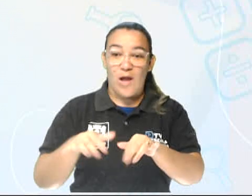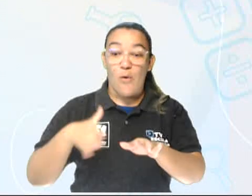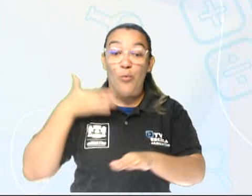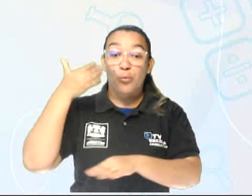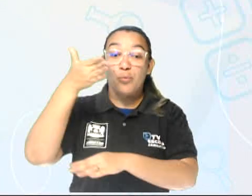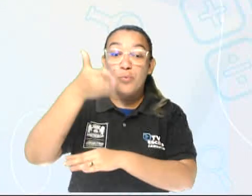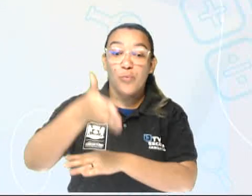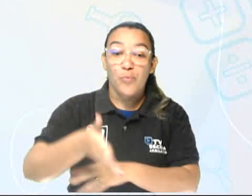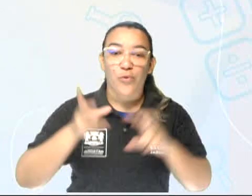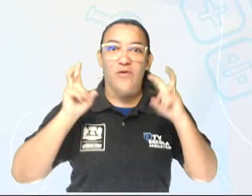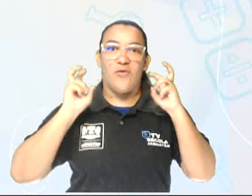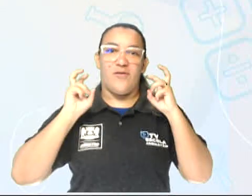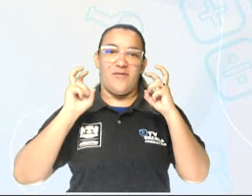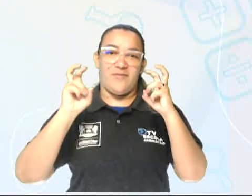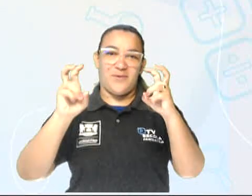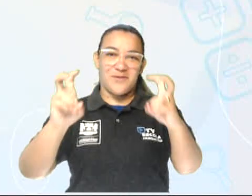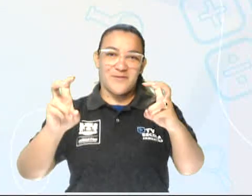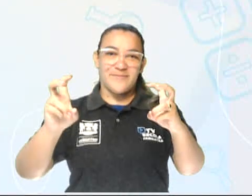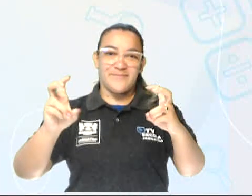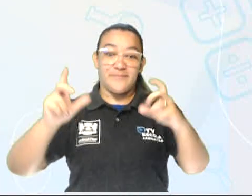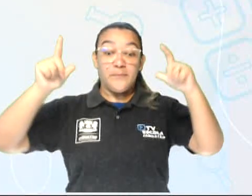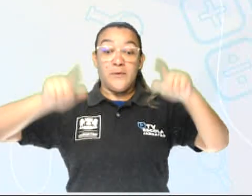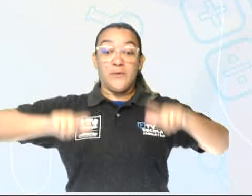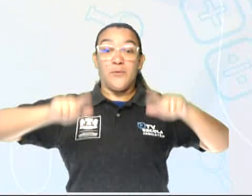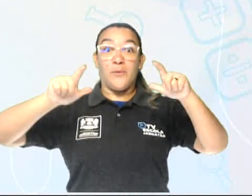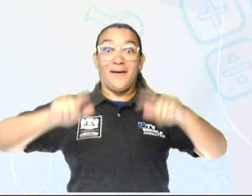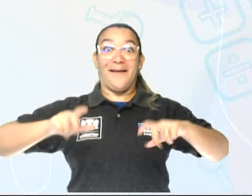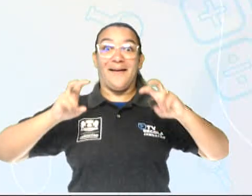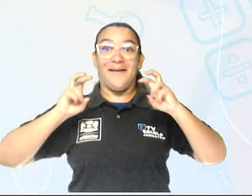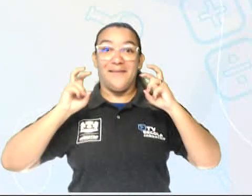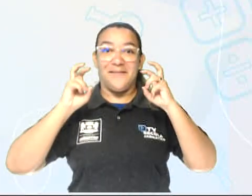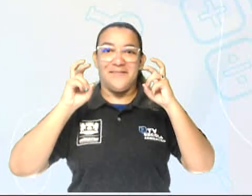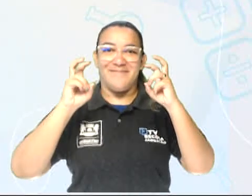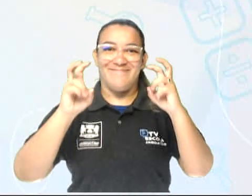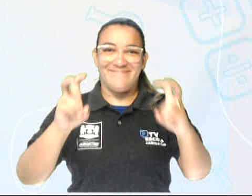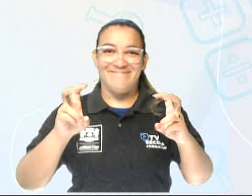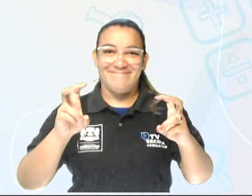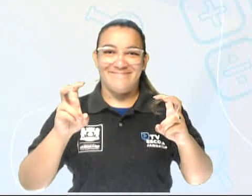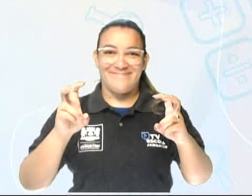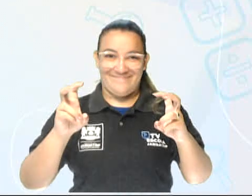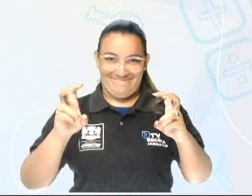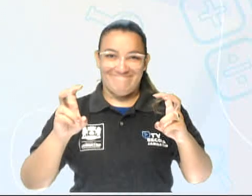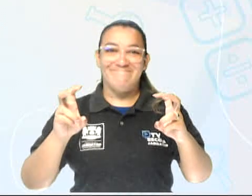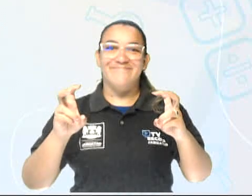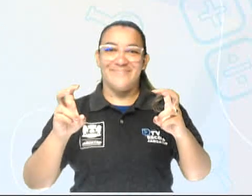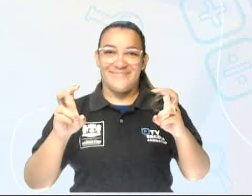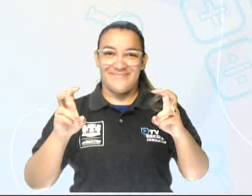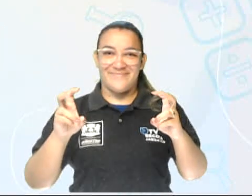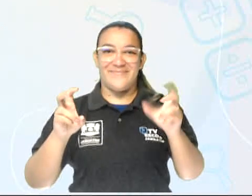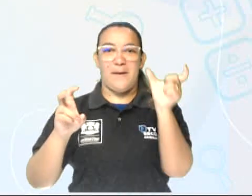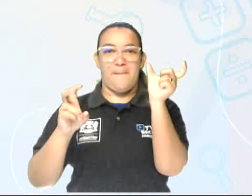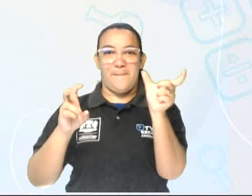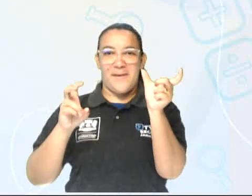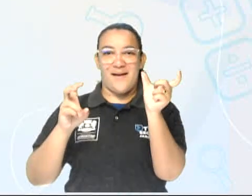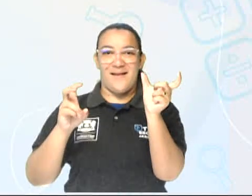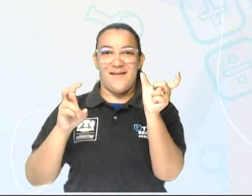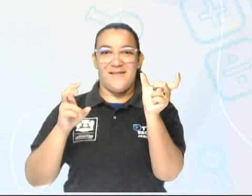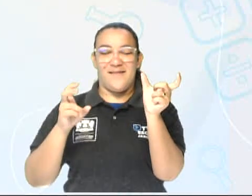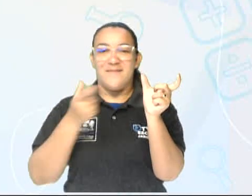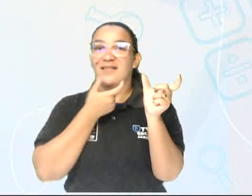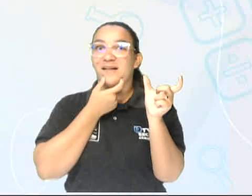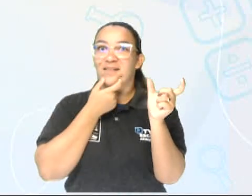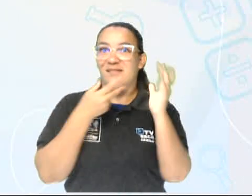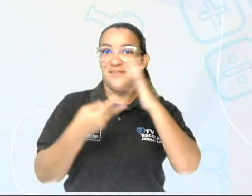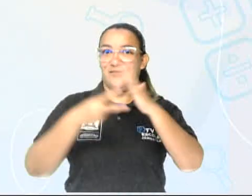Subway Station é o lugar que a gente pega o Subway, que é o metrô. Então, Subway Station é